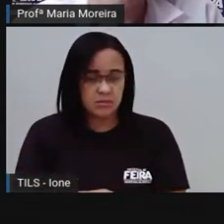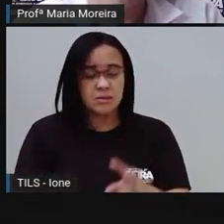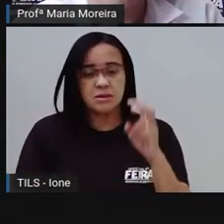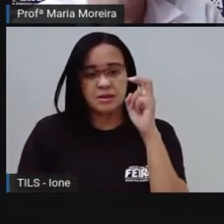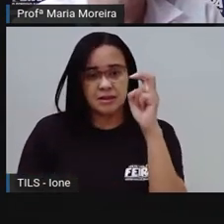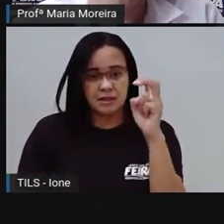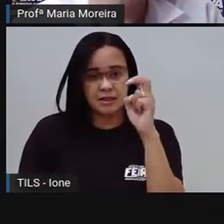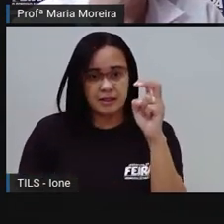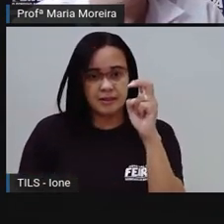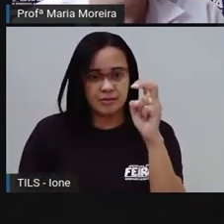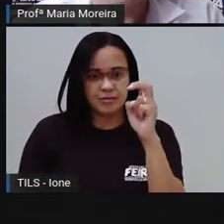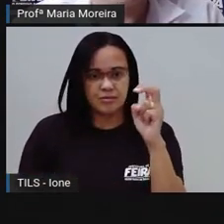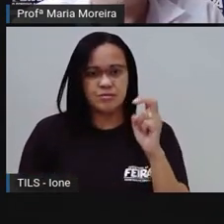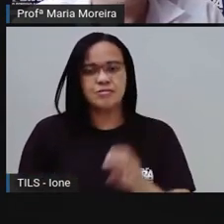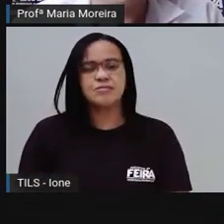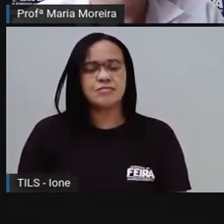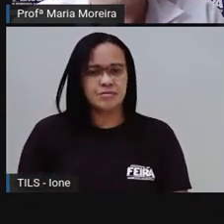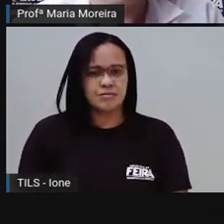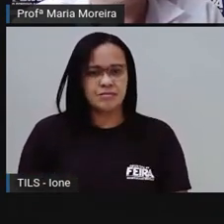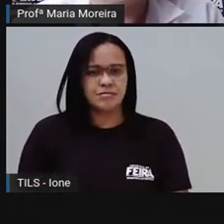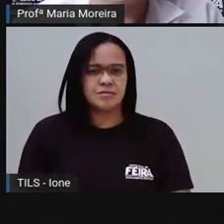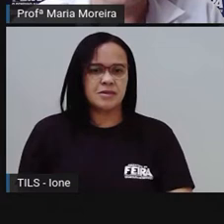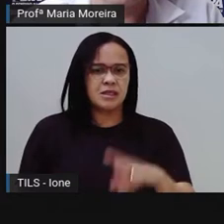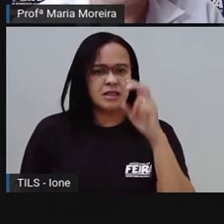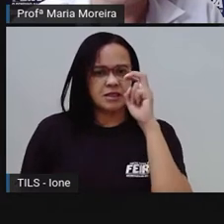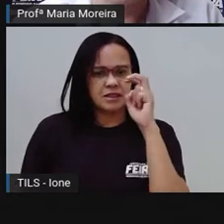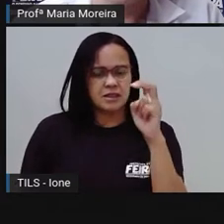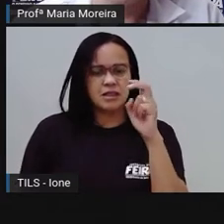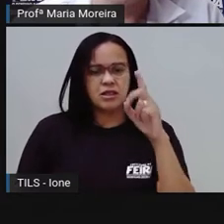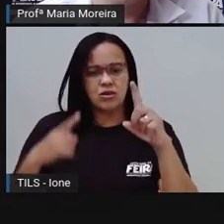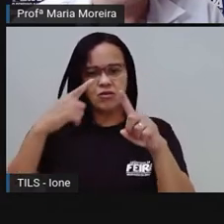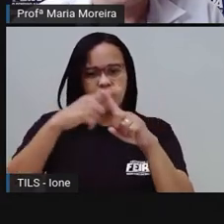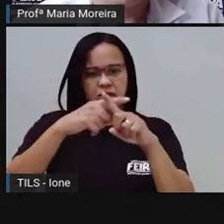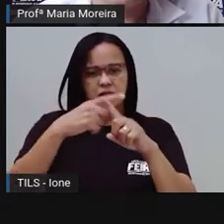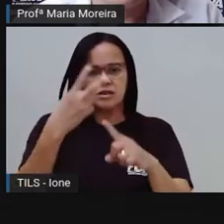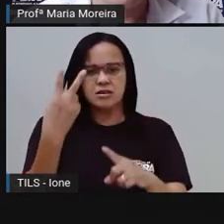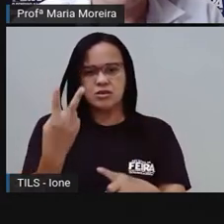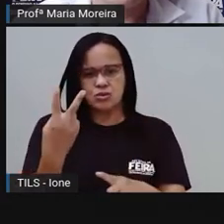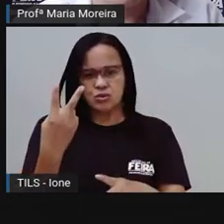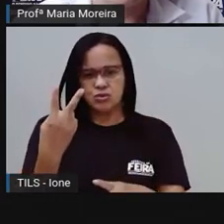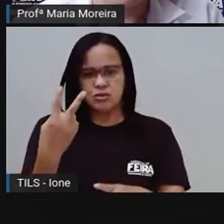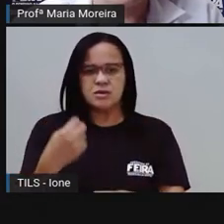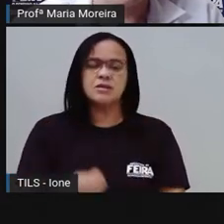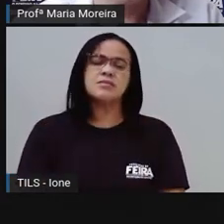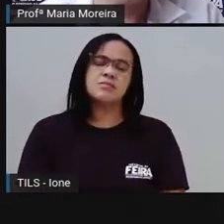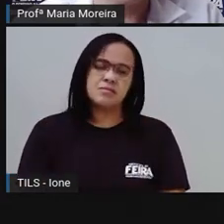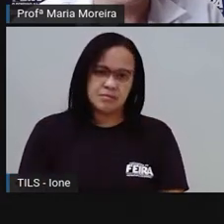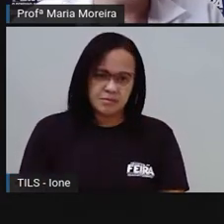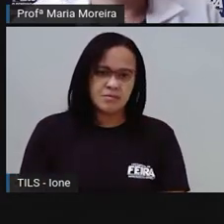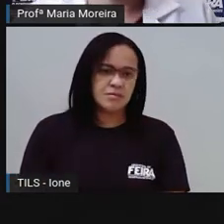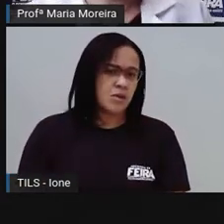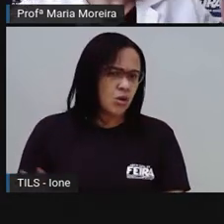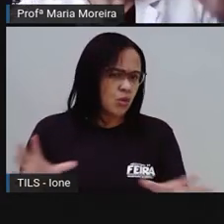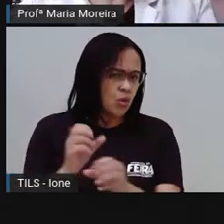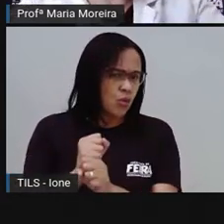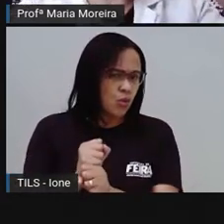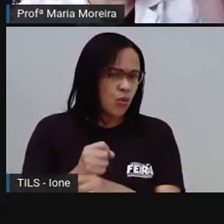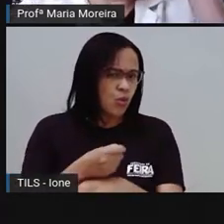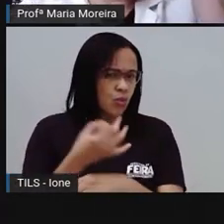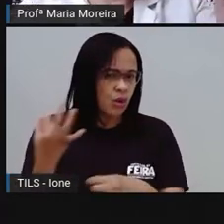Cinco. Então, é cinco quantas vezes? Duas vezes. E isso vai dar quanto?